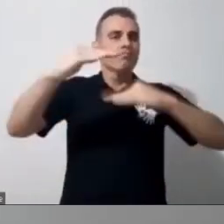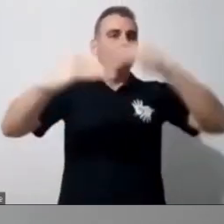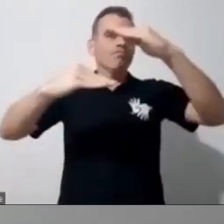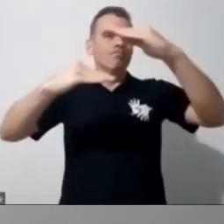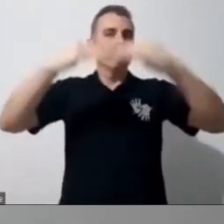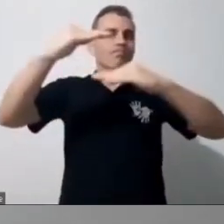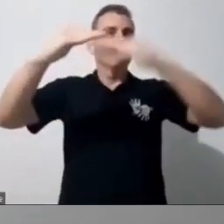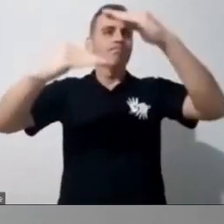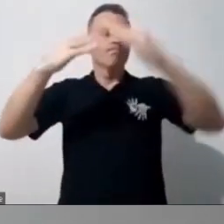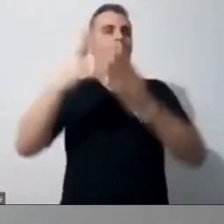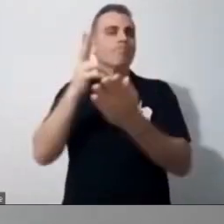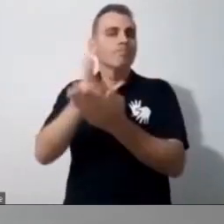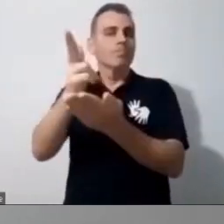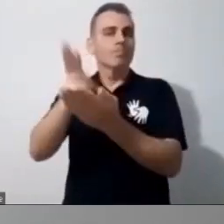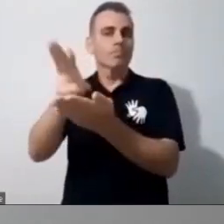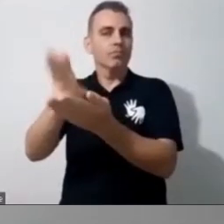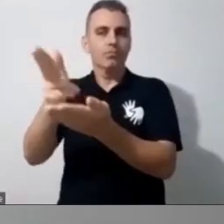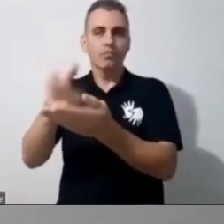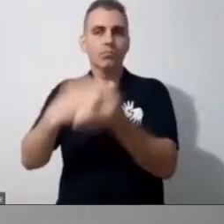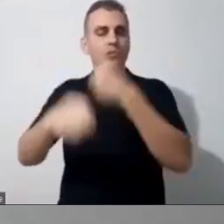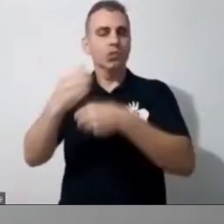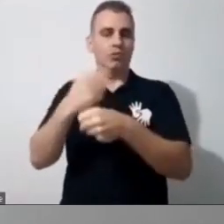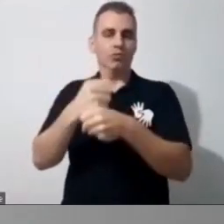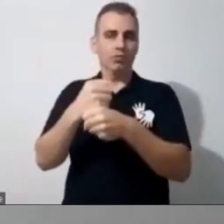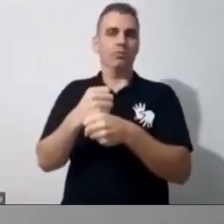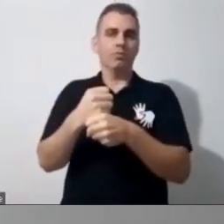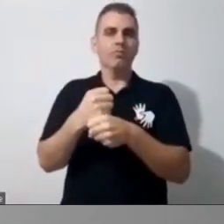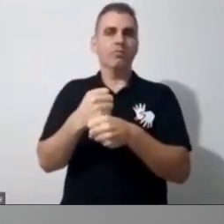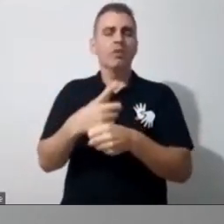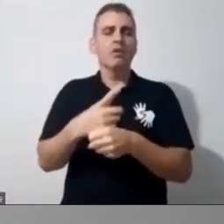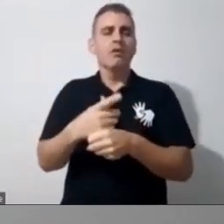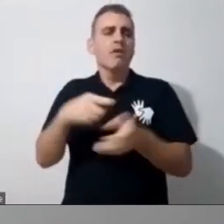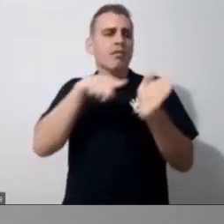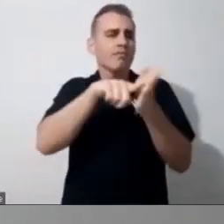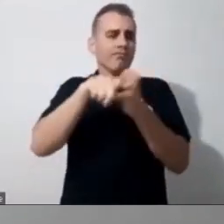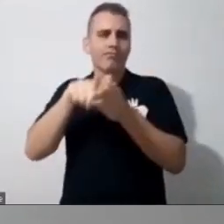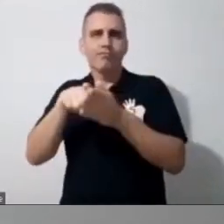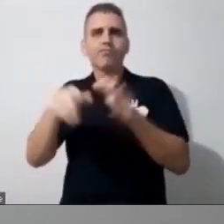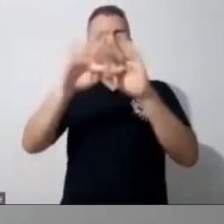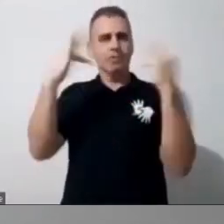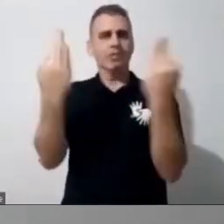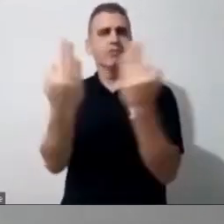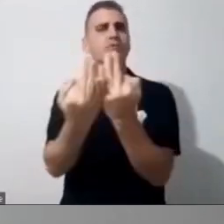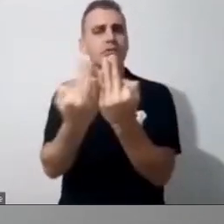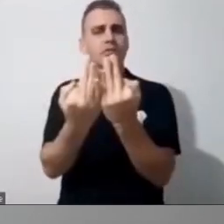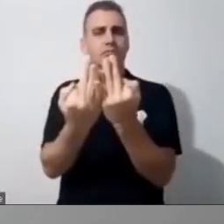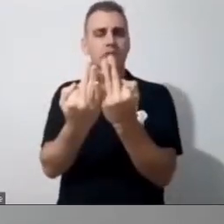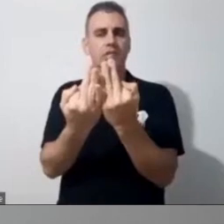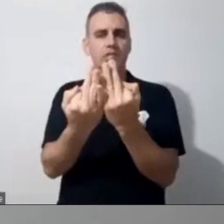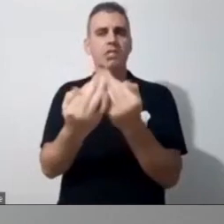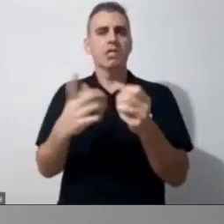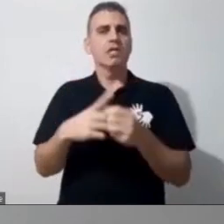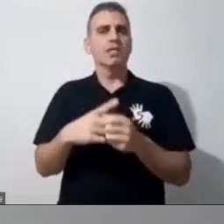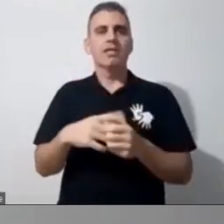vem sendo construída há muitos anos. E essa questão da família é extremamente importante.